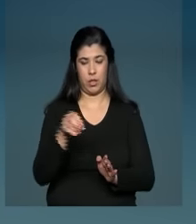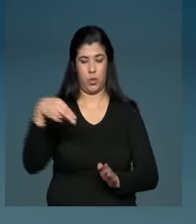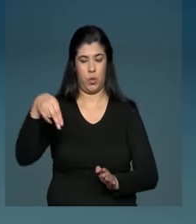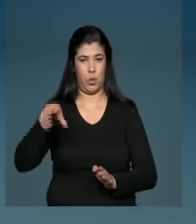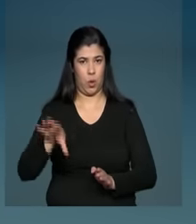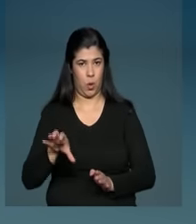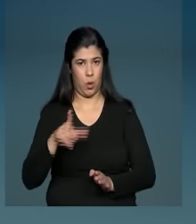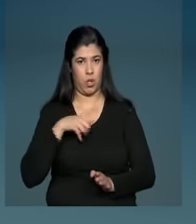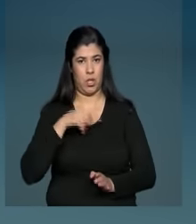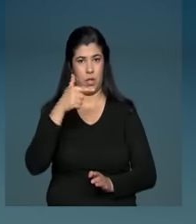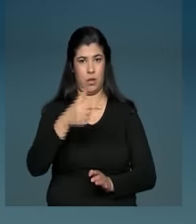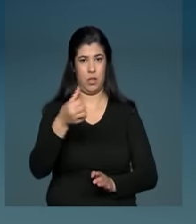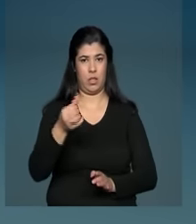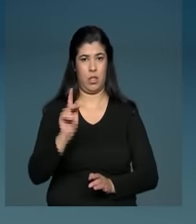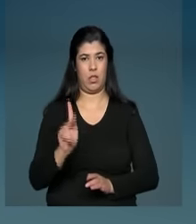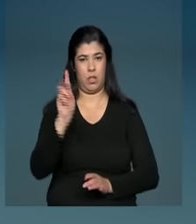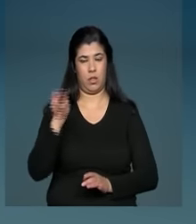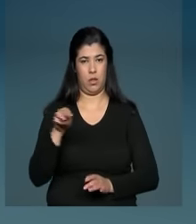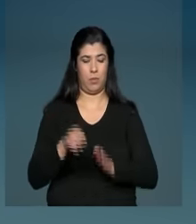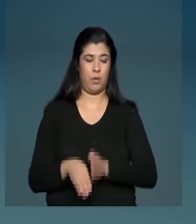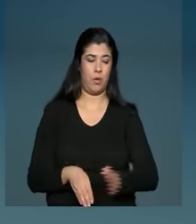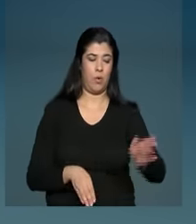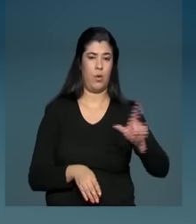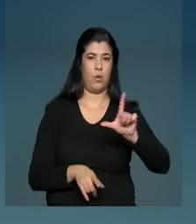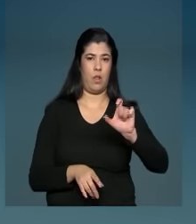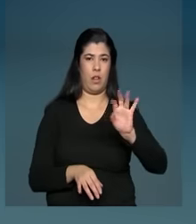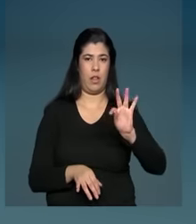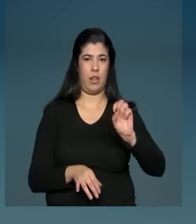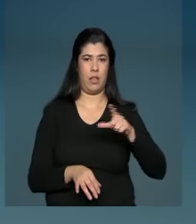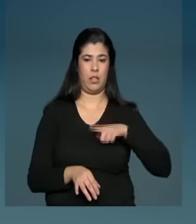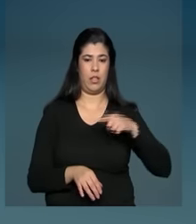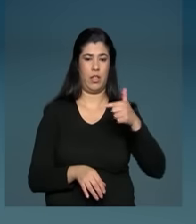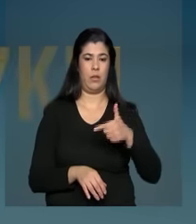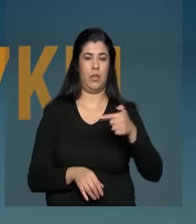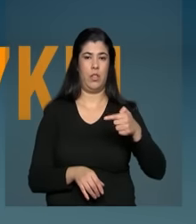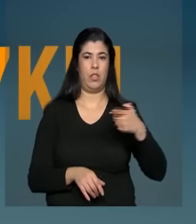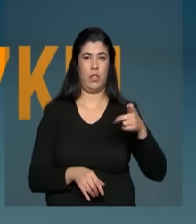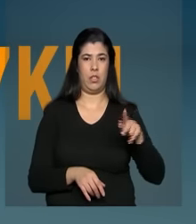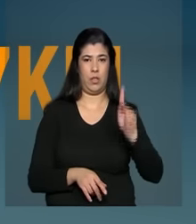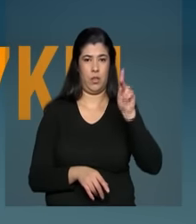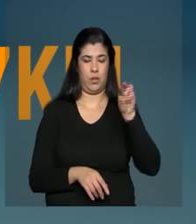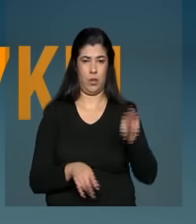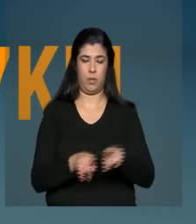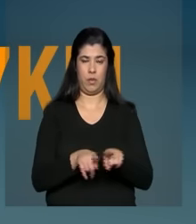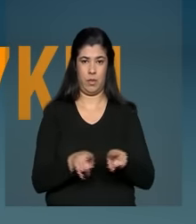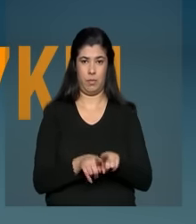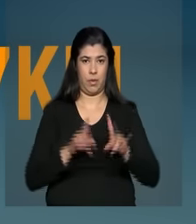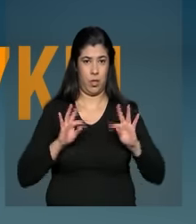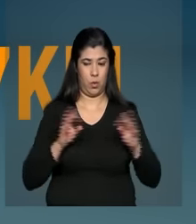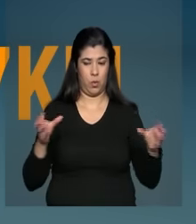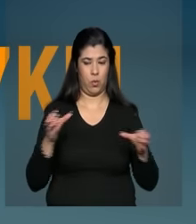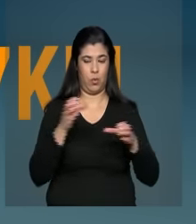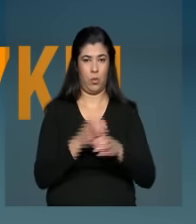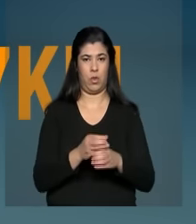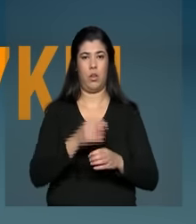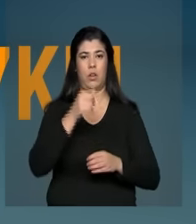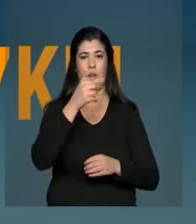tem 260 quilômetros, e o eixo leste, com 217 quilômetros, totalizando